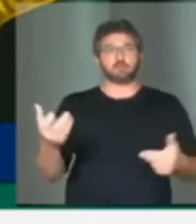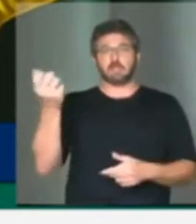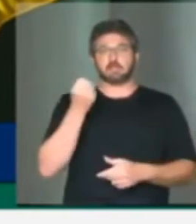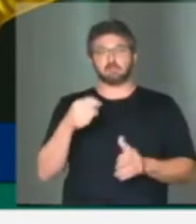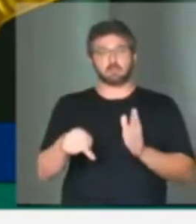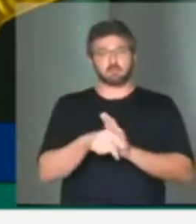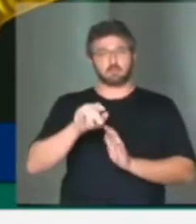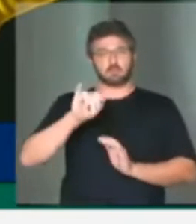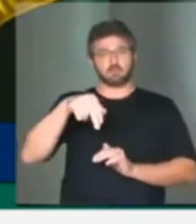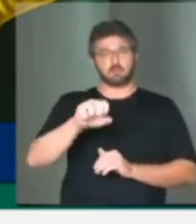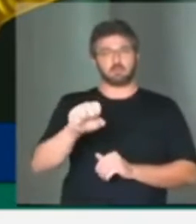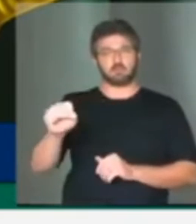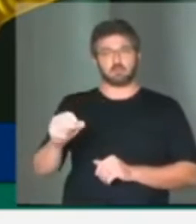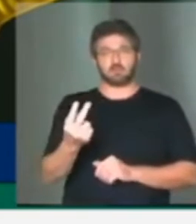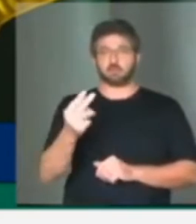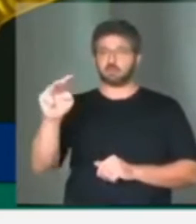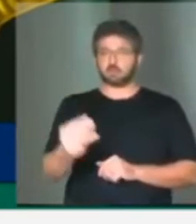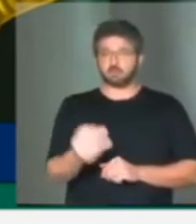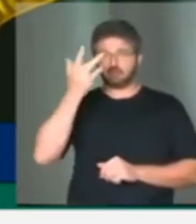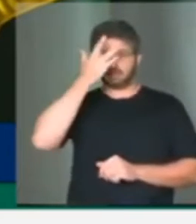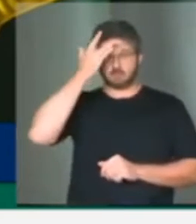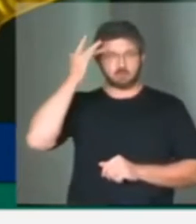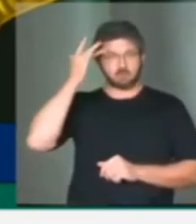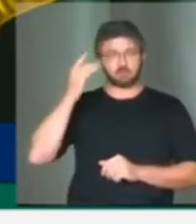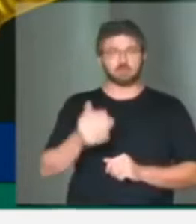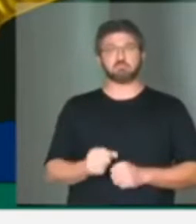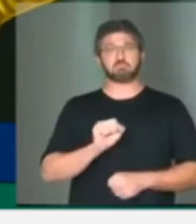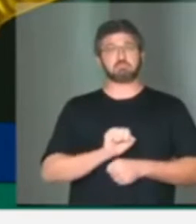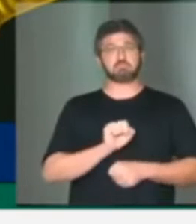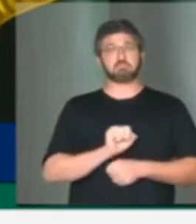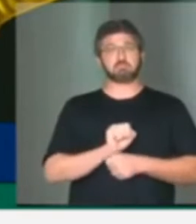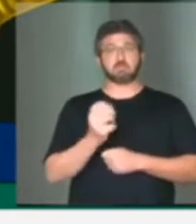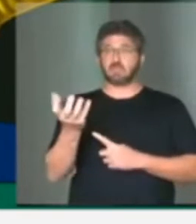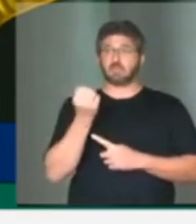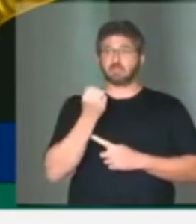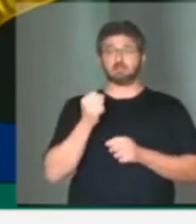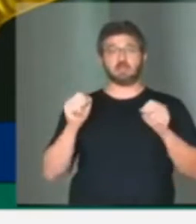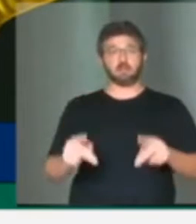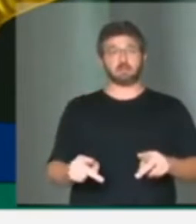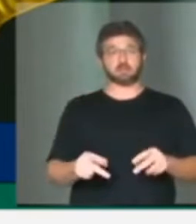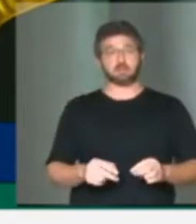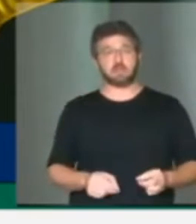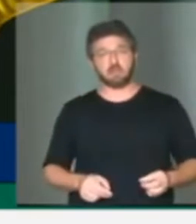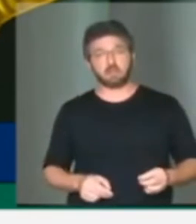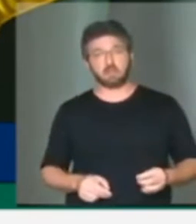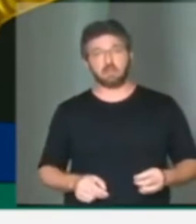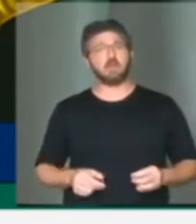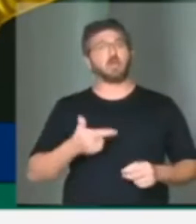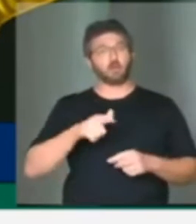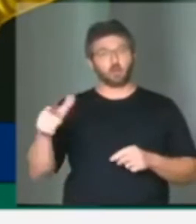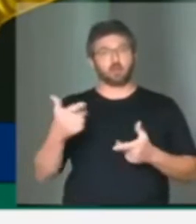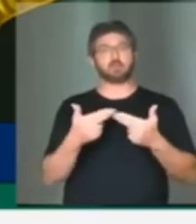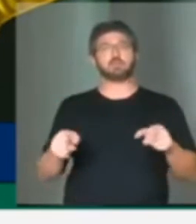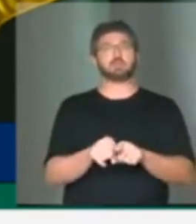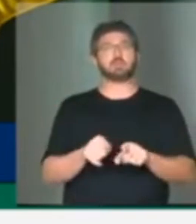São 2 milhões de pessoas esperando para receber aposentadoria e outros benefícios